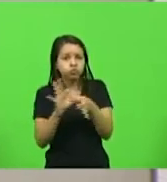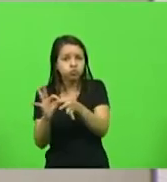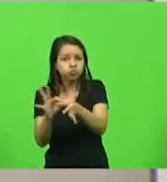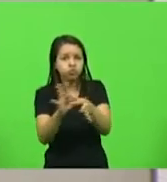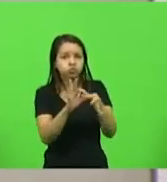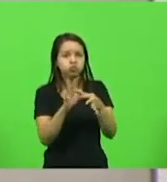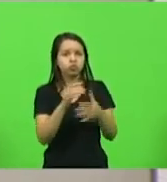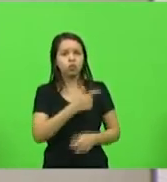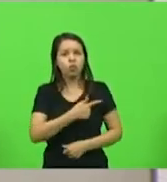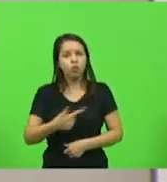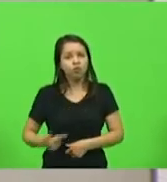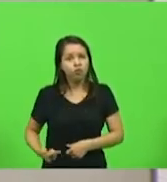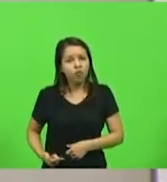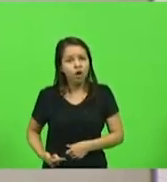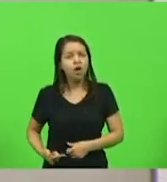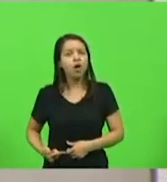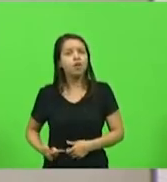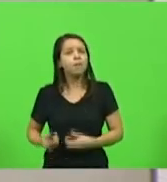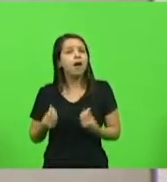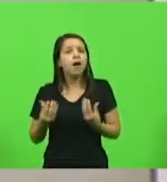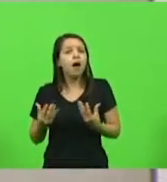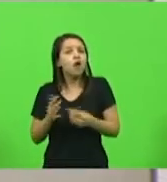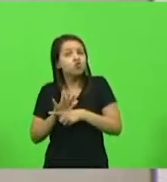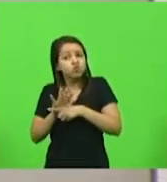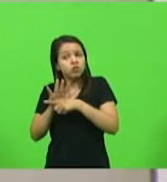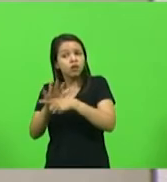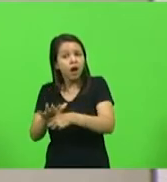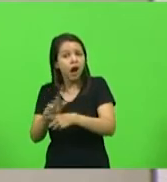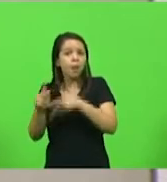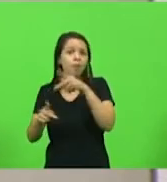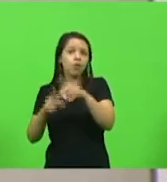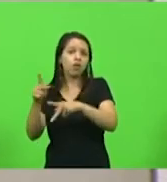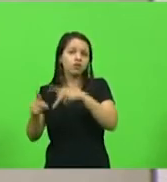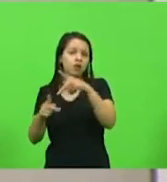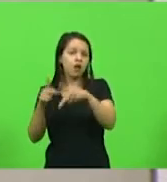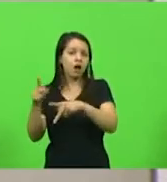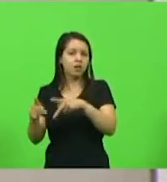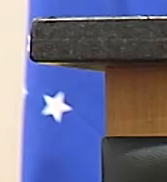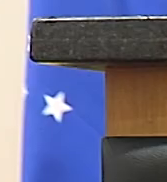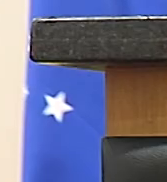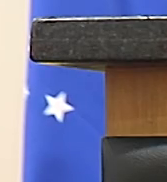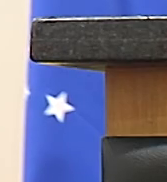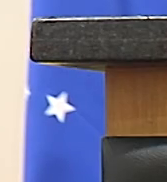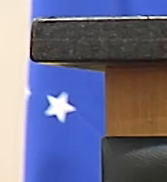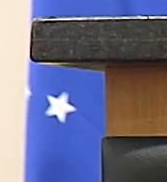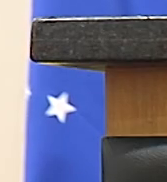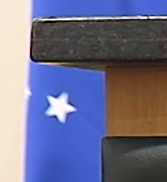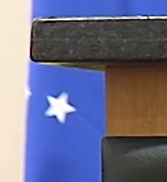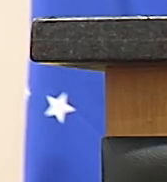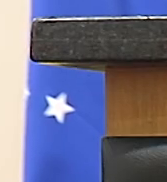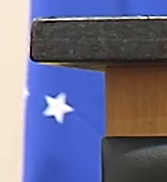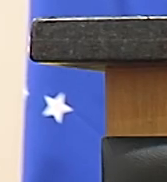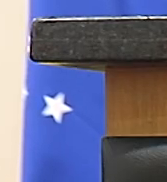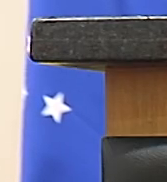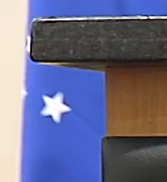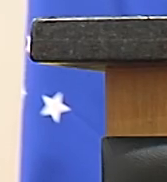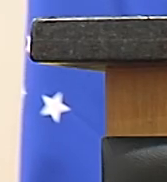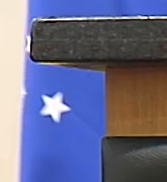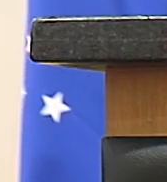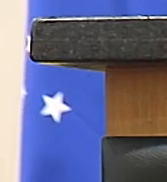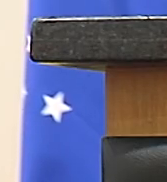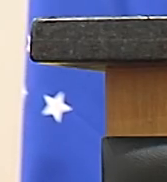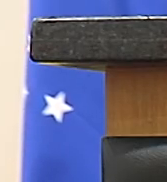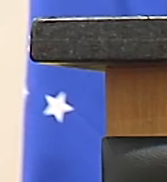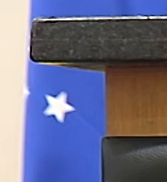cidadão com eficiência, com excelência e socorrê-los nos momentos de dificuldade. Após a mensagem do governador,